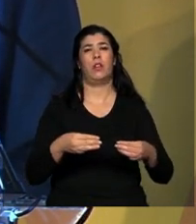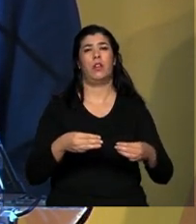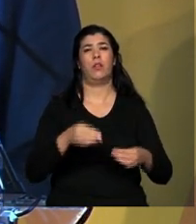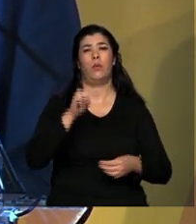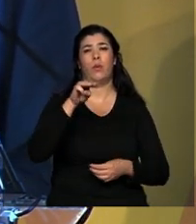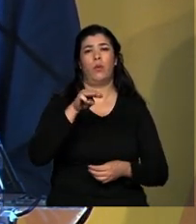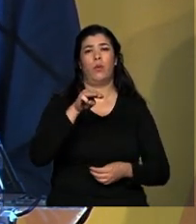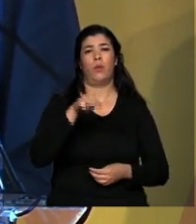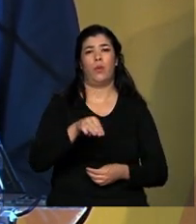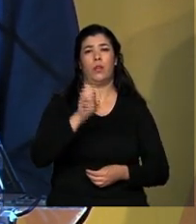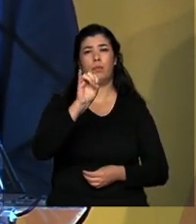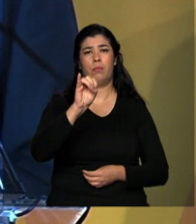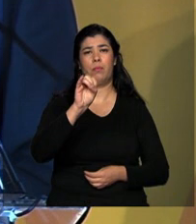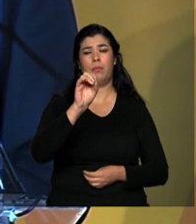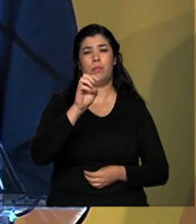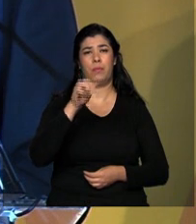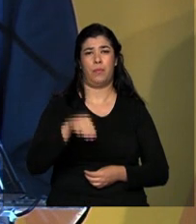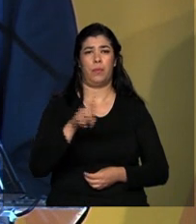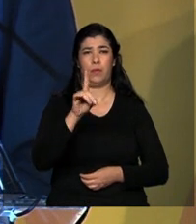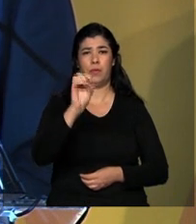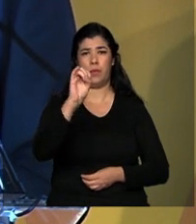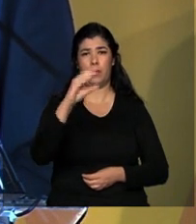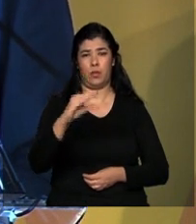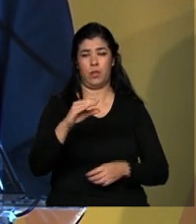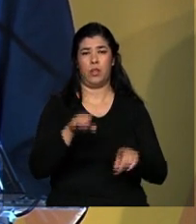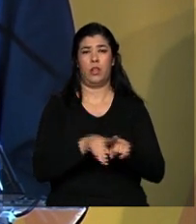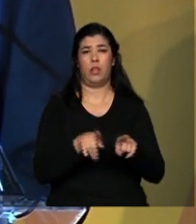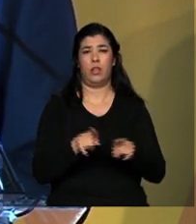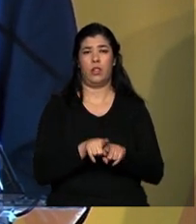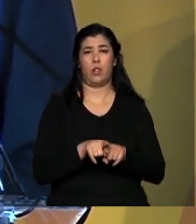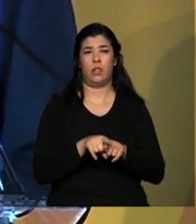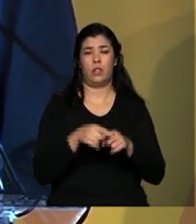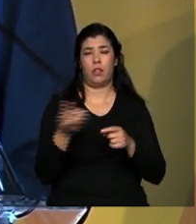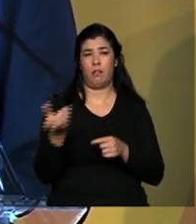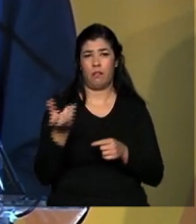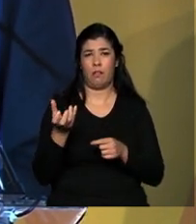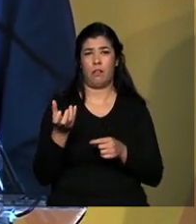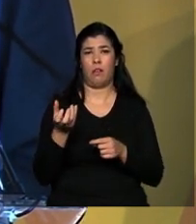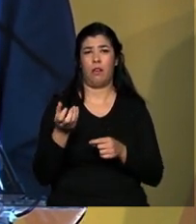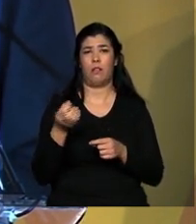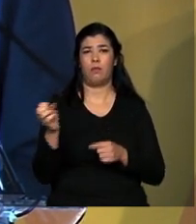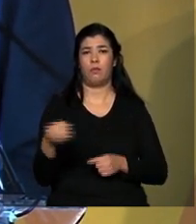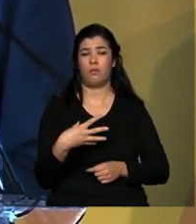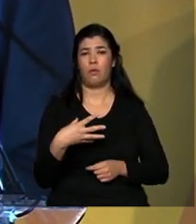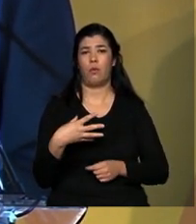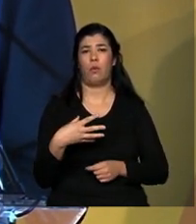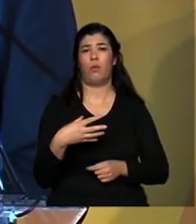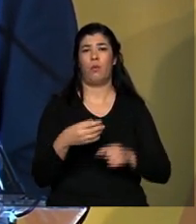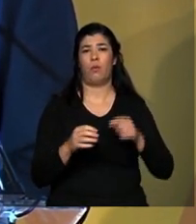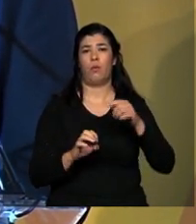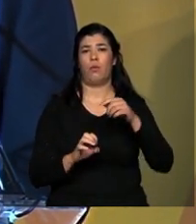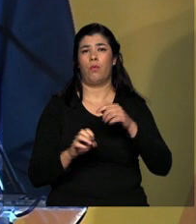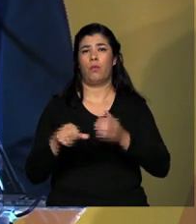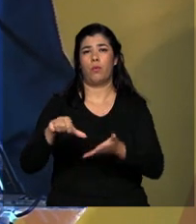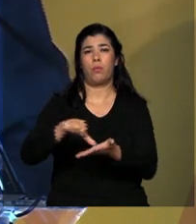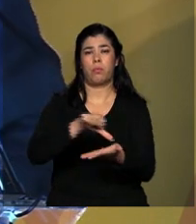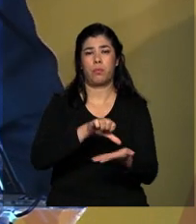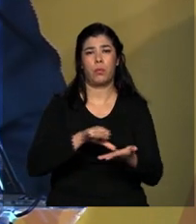tenta atrair polos de pesquisa e desenvolvimento,